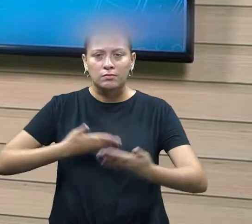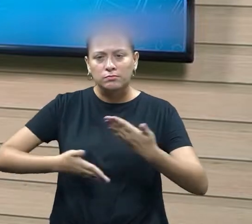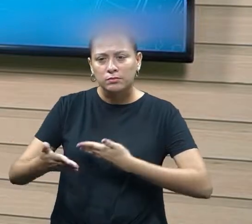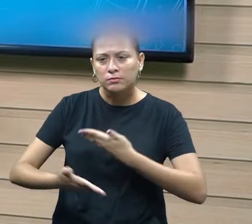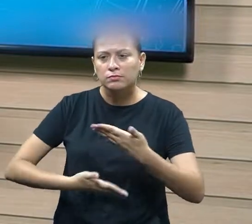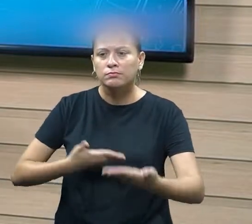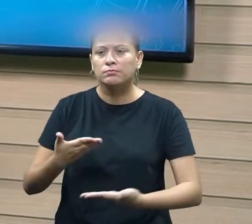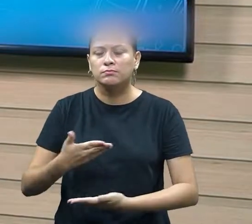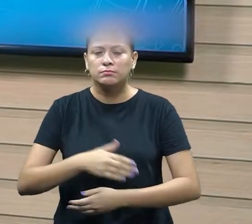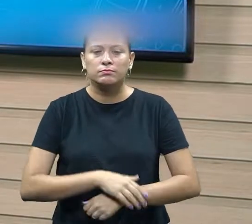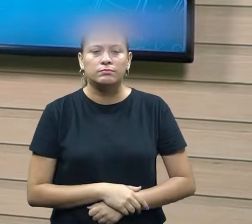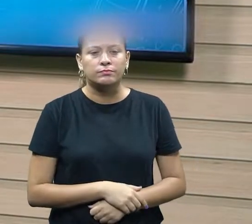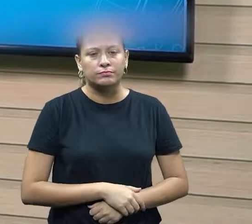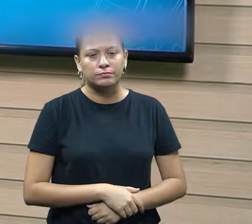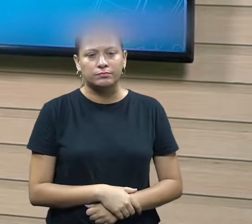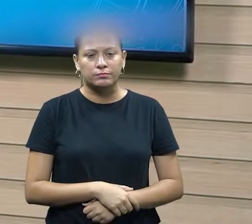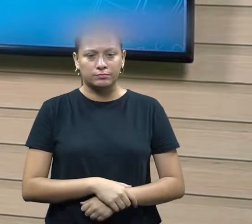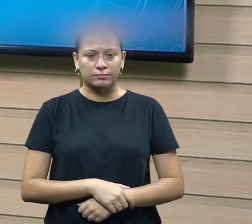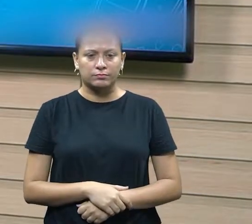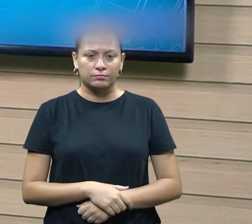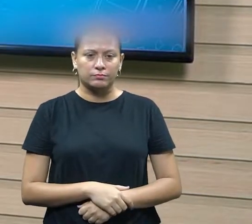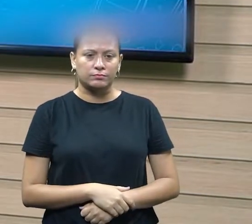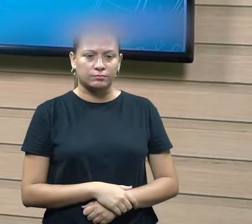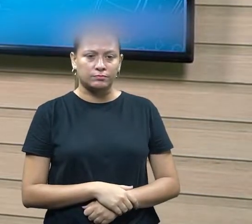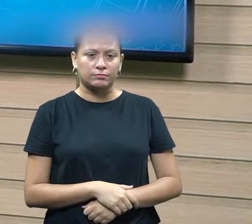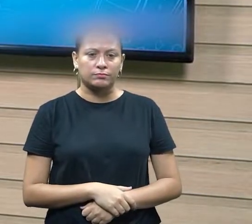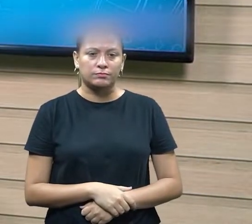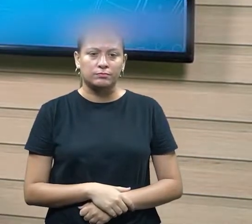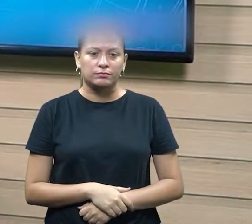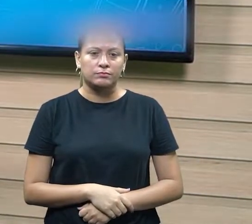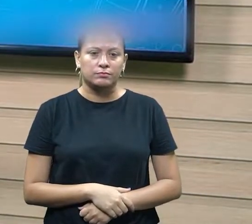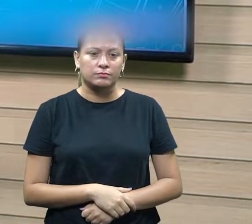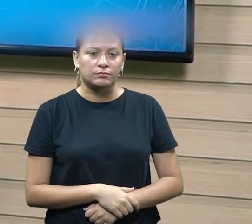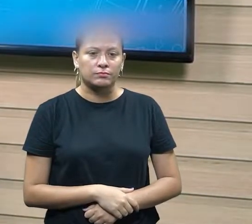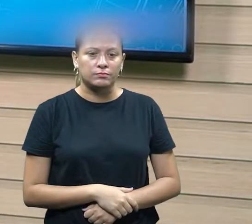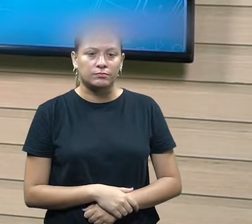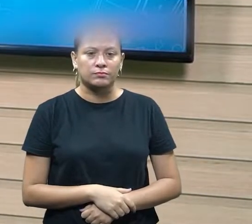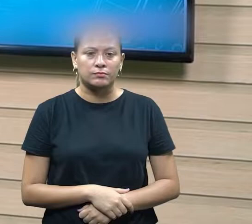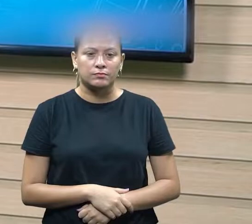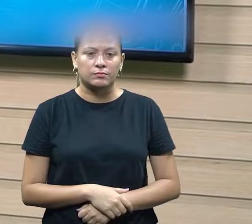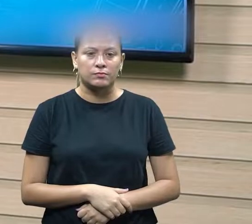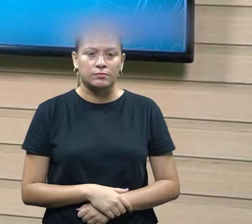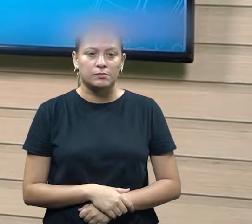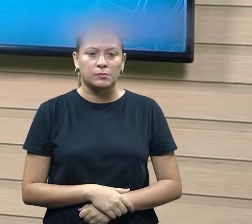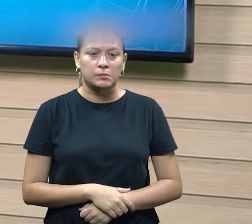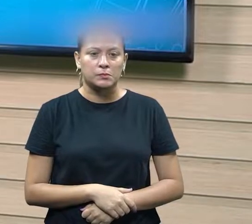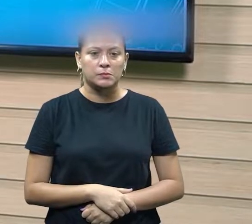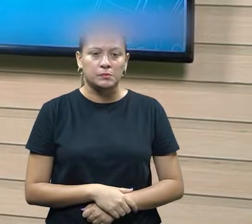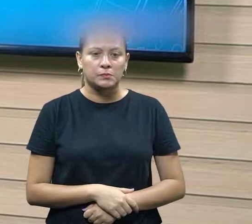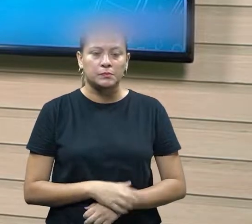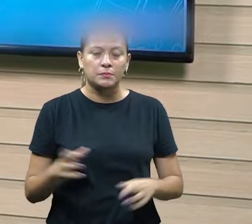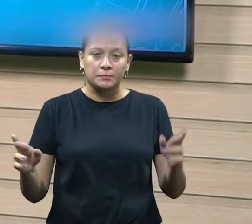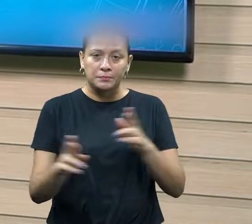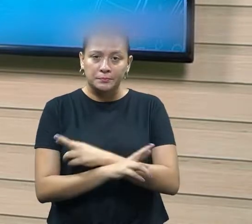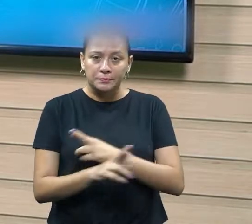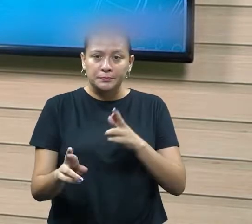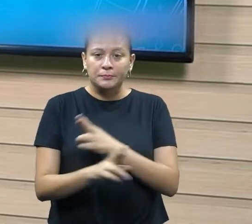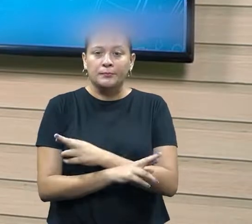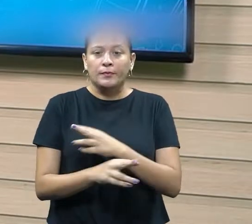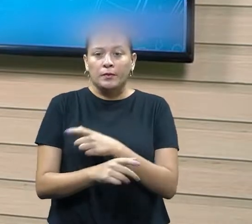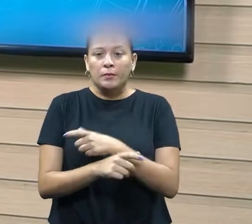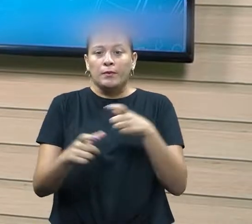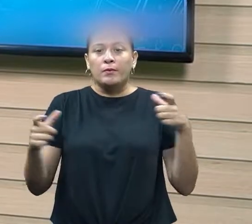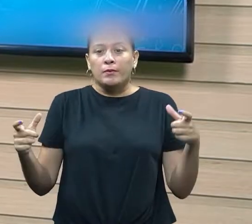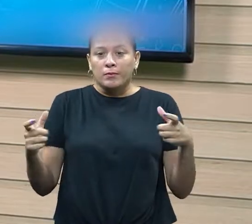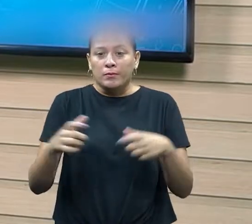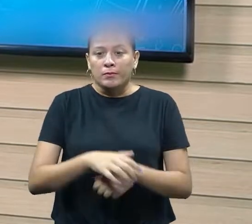também acaba dando um poder para você que tem uma rede de relacionamento bastante ampla isso te dá um certo poder porque